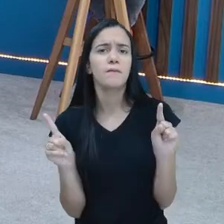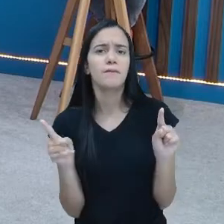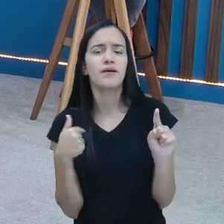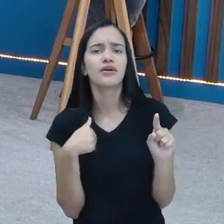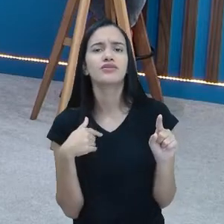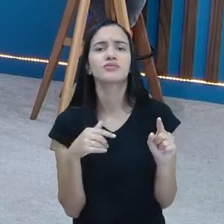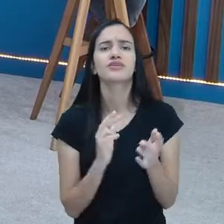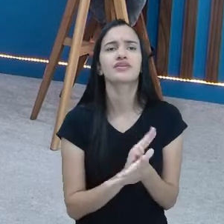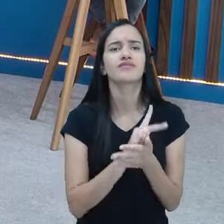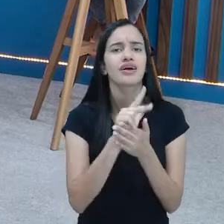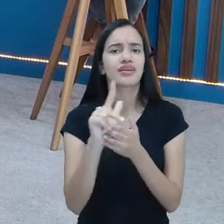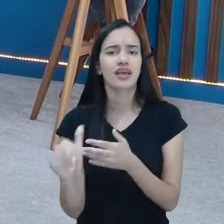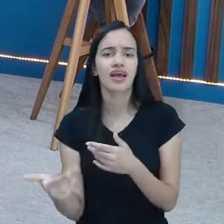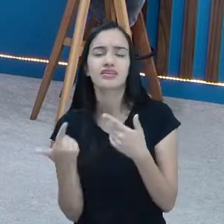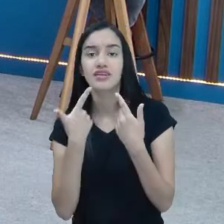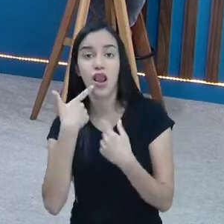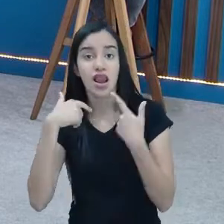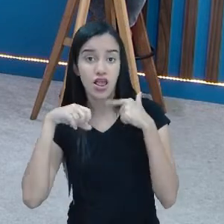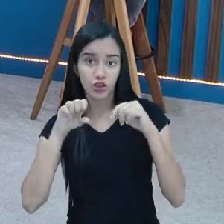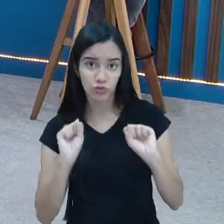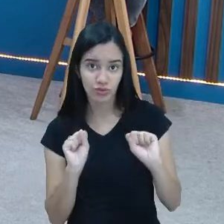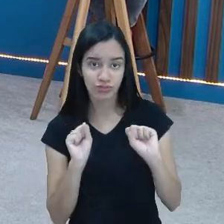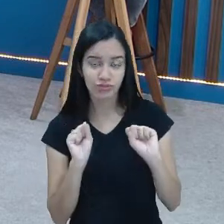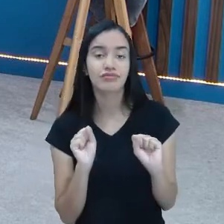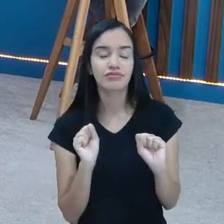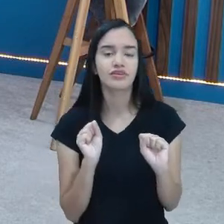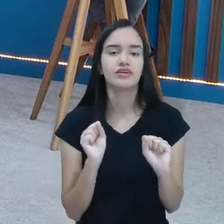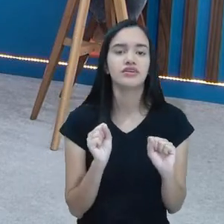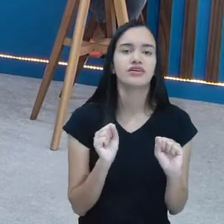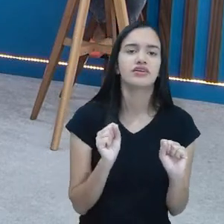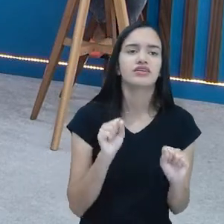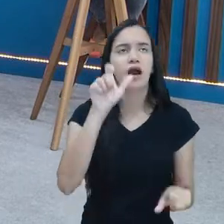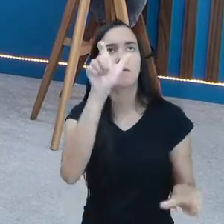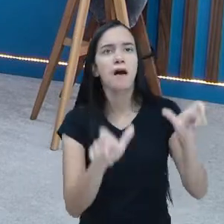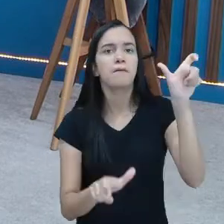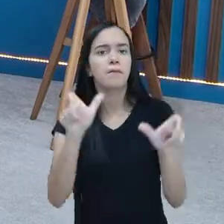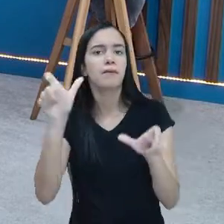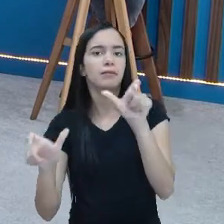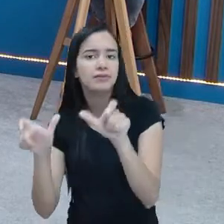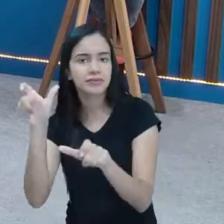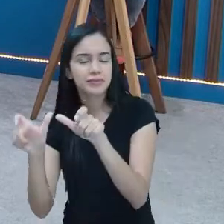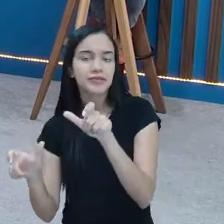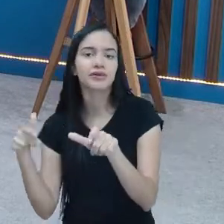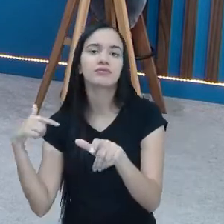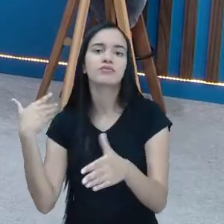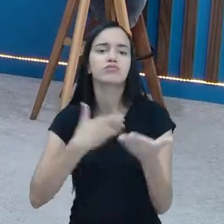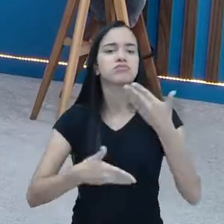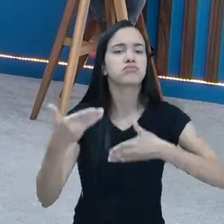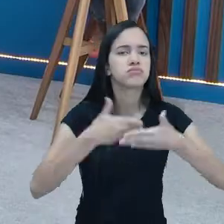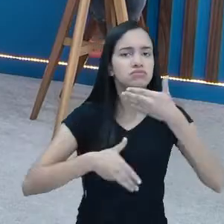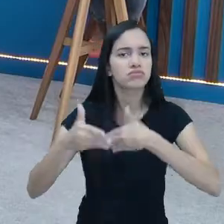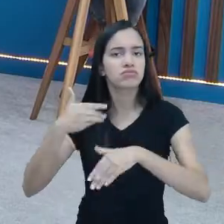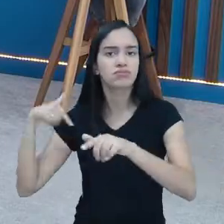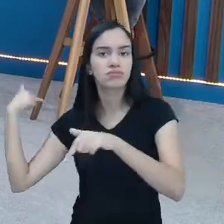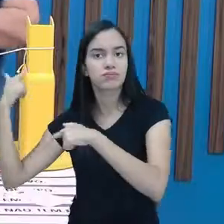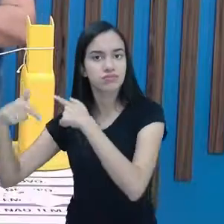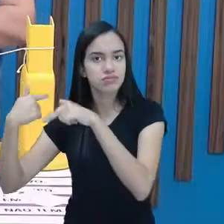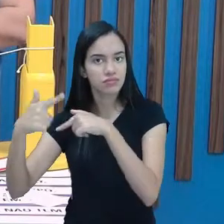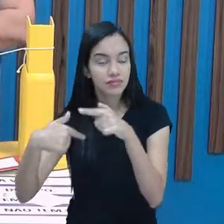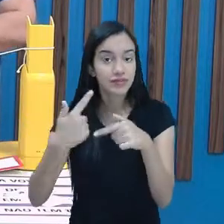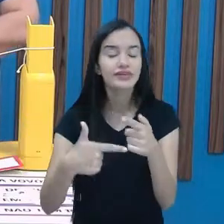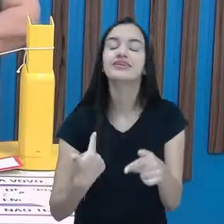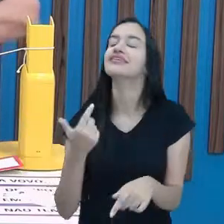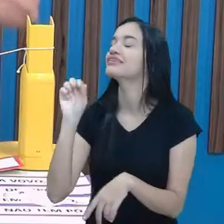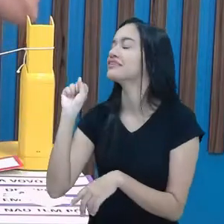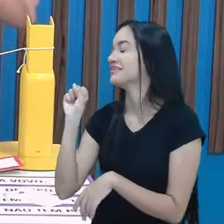causa da variação linguística de uma pessoa para outra, aí vai passando de geração em geração, aí cada um fala de um jeito diferente. É isso mesmo,